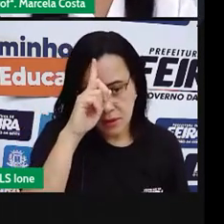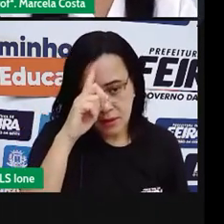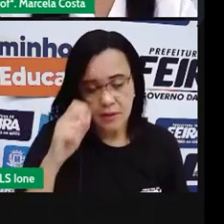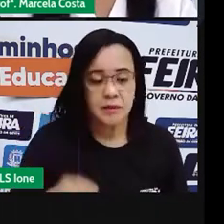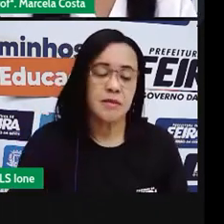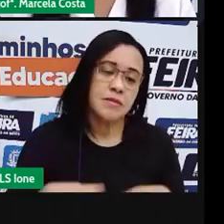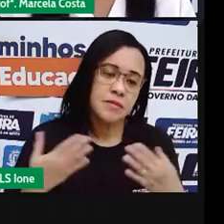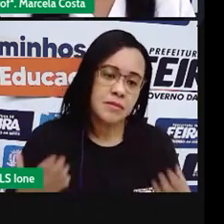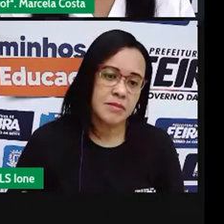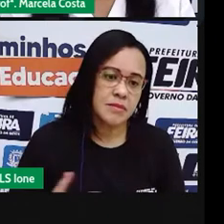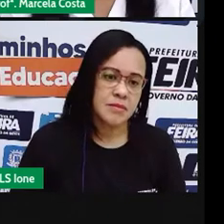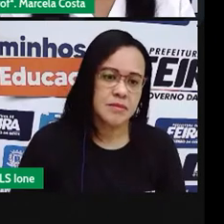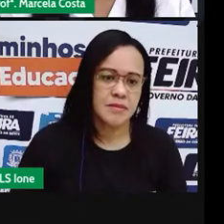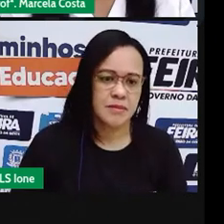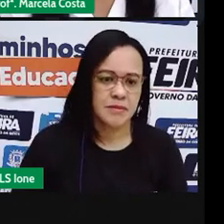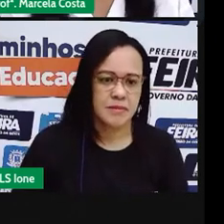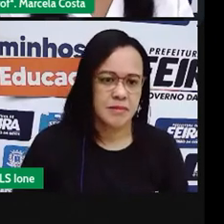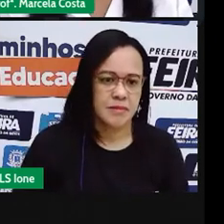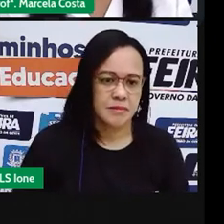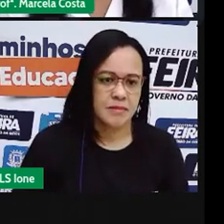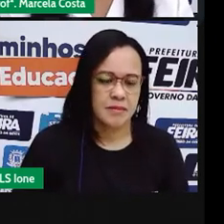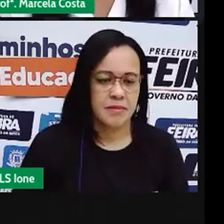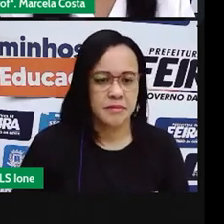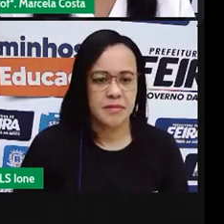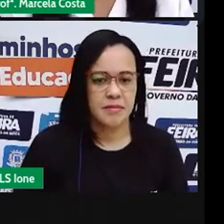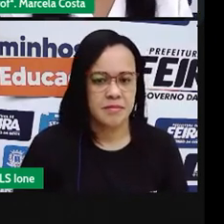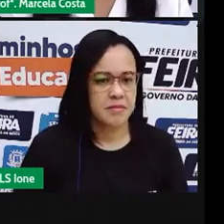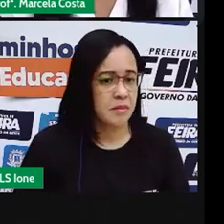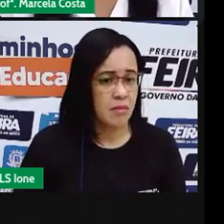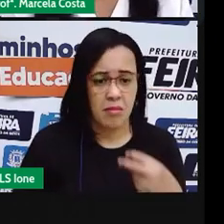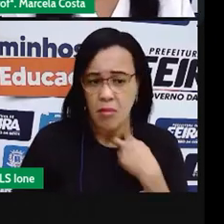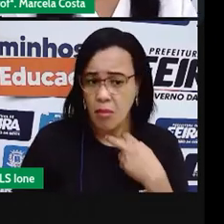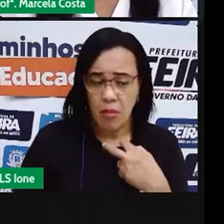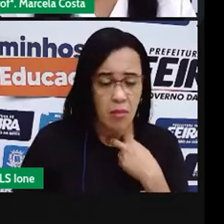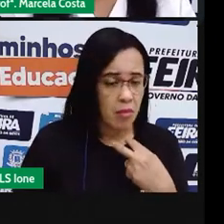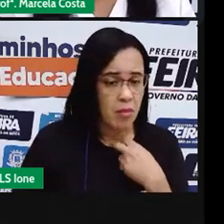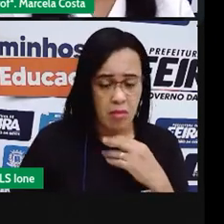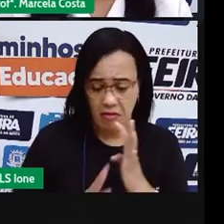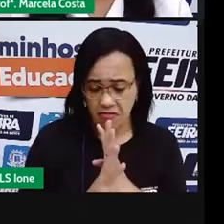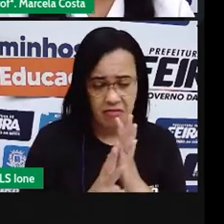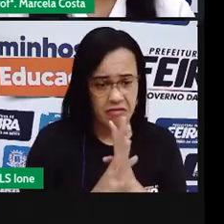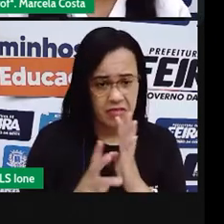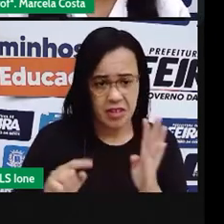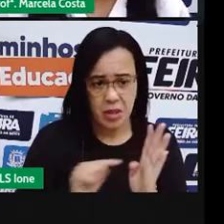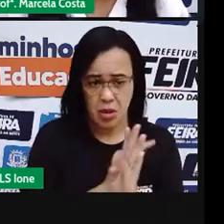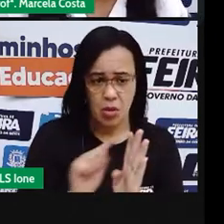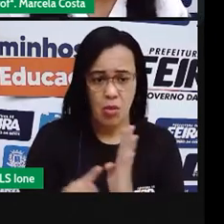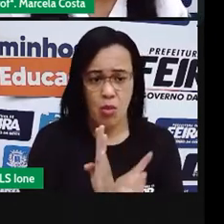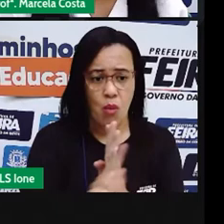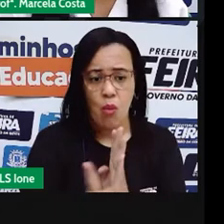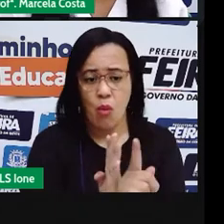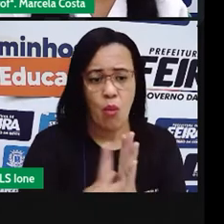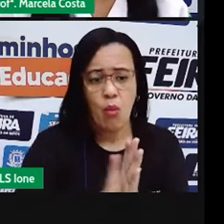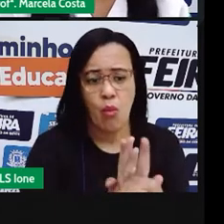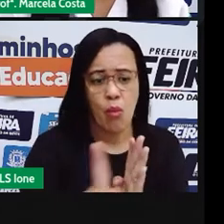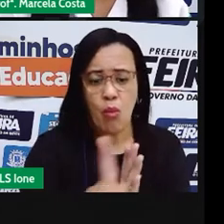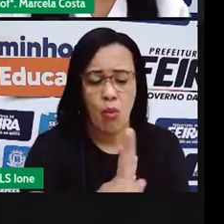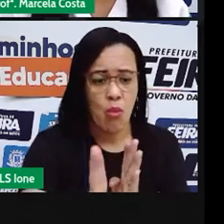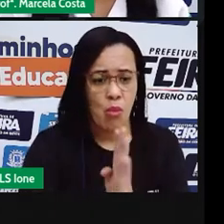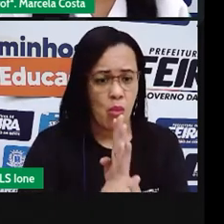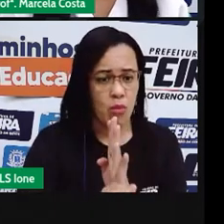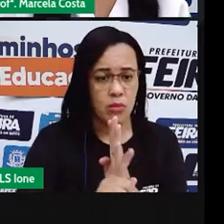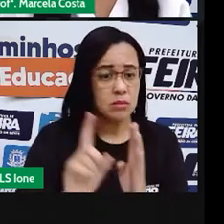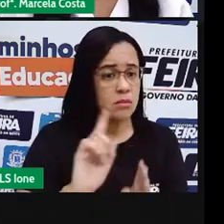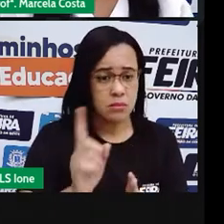Então, você não pode chegar na fila e passar na frente de uma pessoa que já está livre que tem que